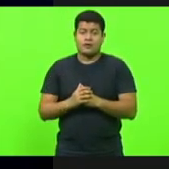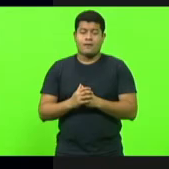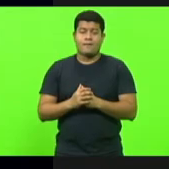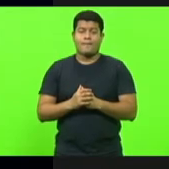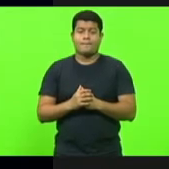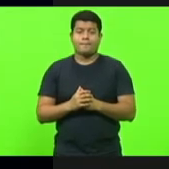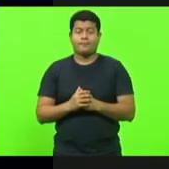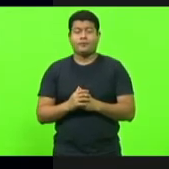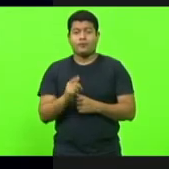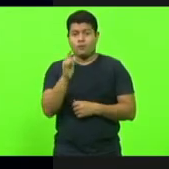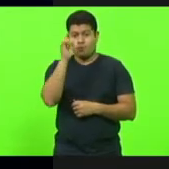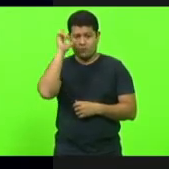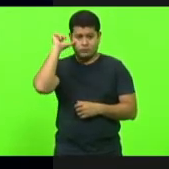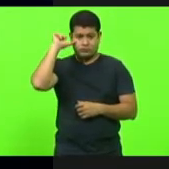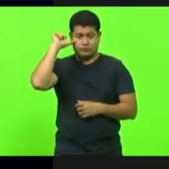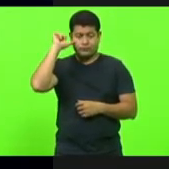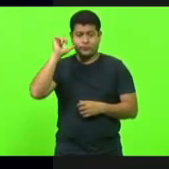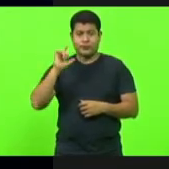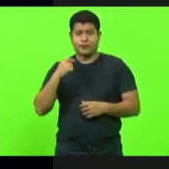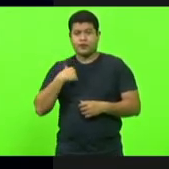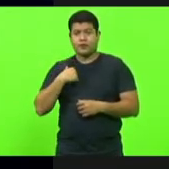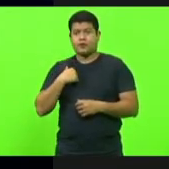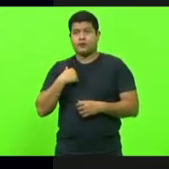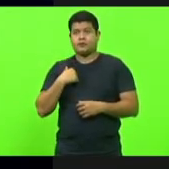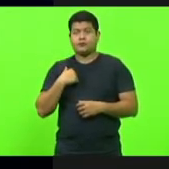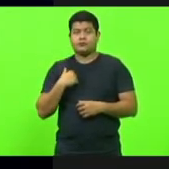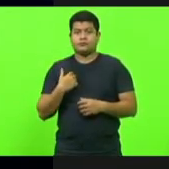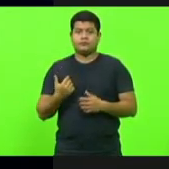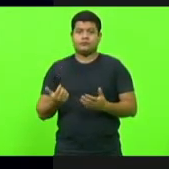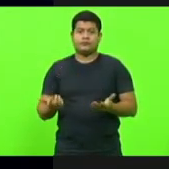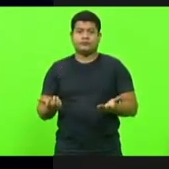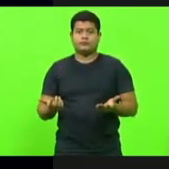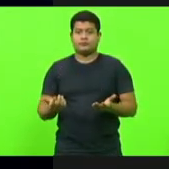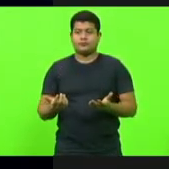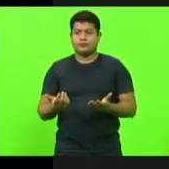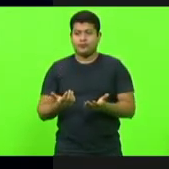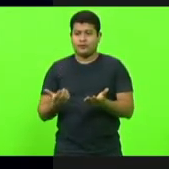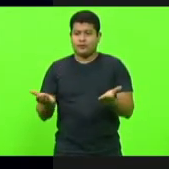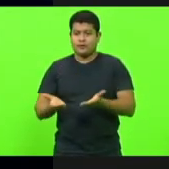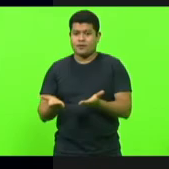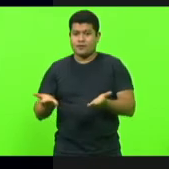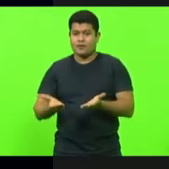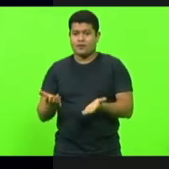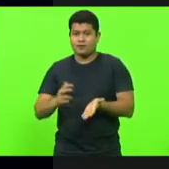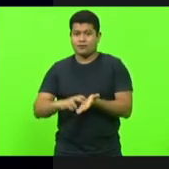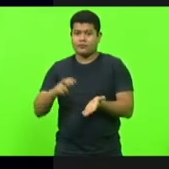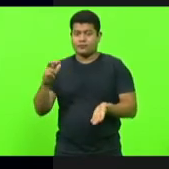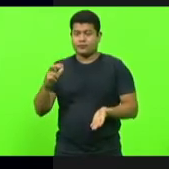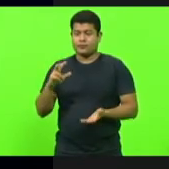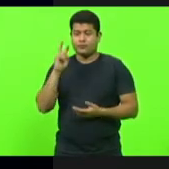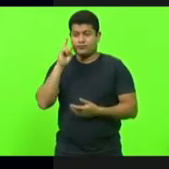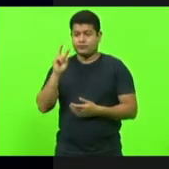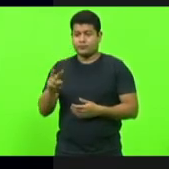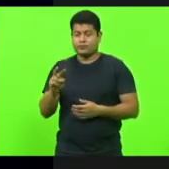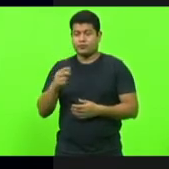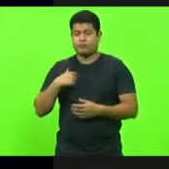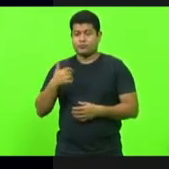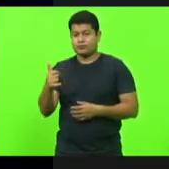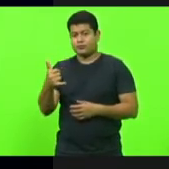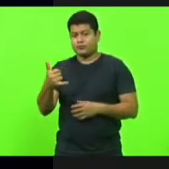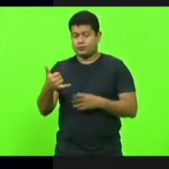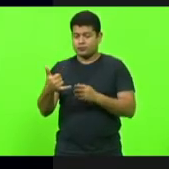Ontem, eu tive hoje de manhã quando abri o link do meu celular, uma